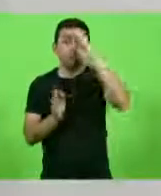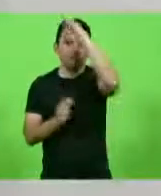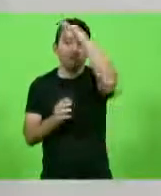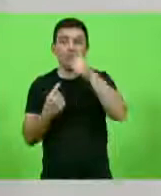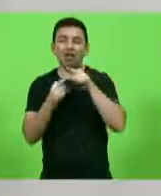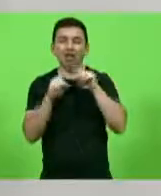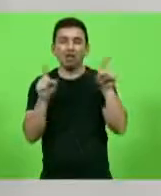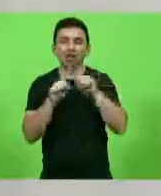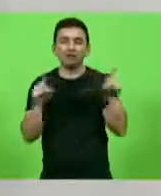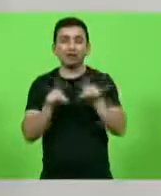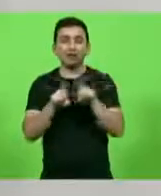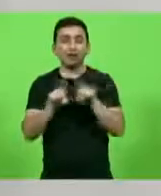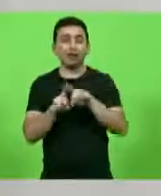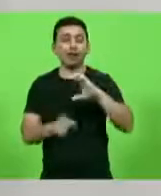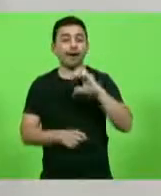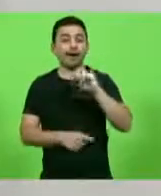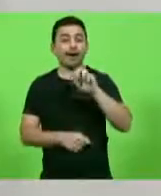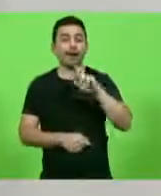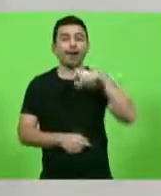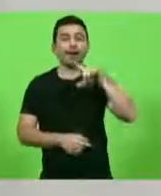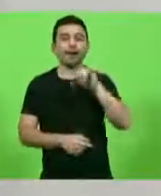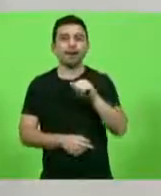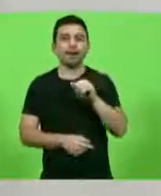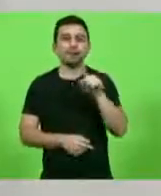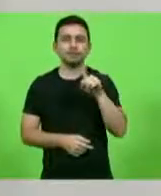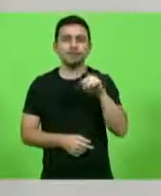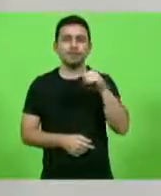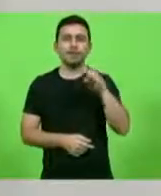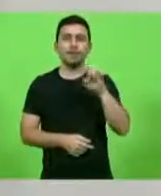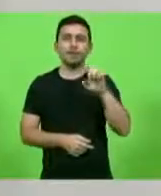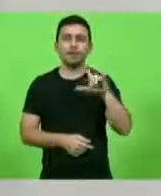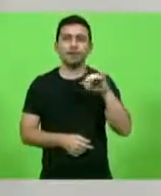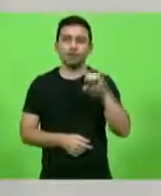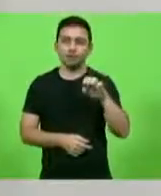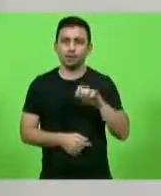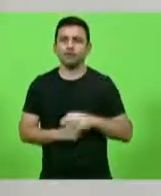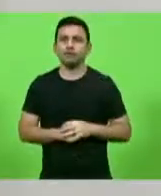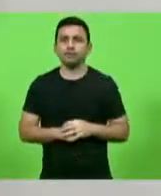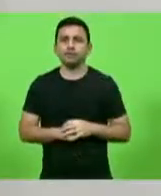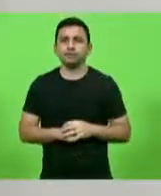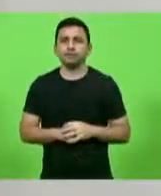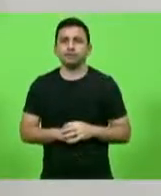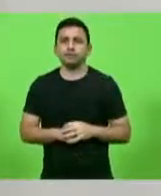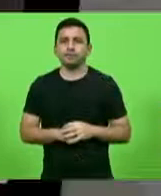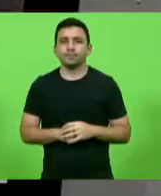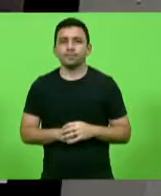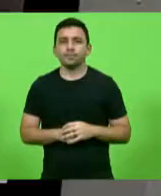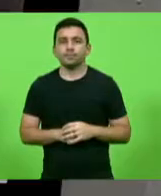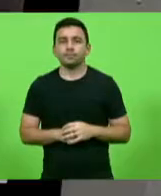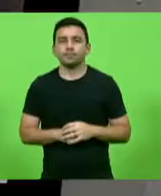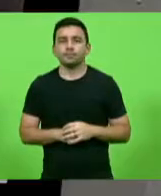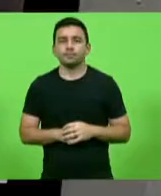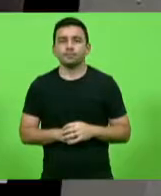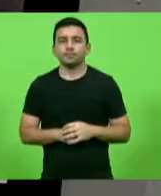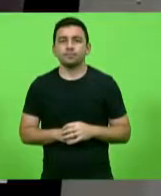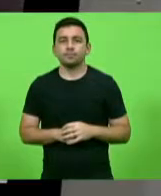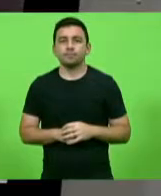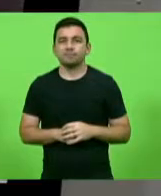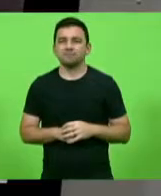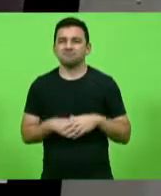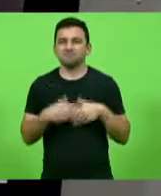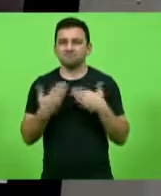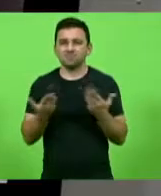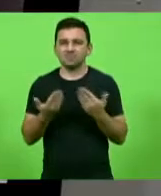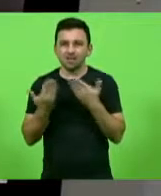a própria Carla Zambelli, que foi a amiguinha lá de Brasília que tentou salvar a Daniela aqui. Pode passar, por favor. Olha ali. Será que o